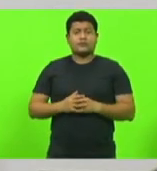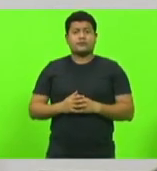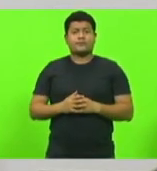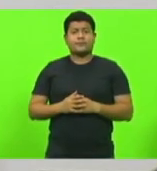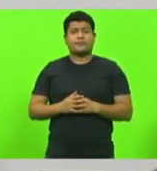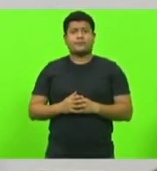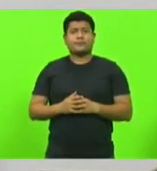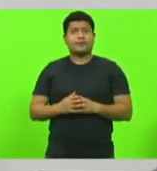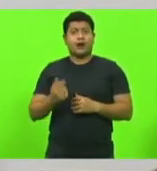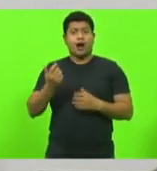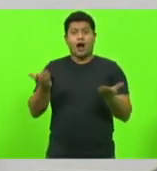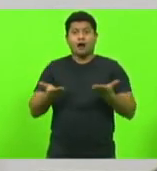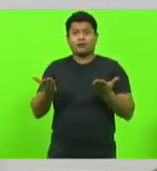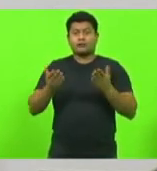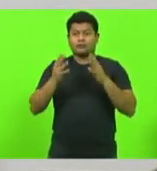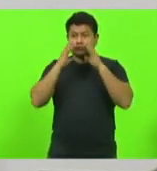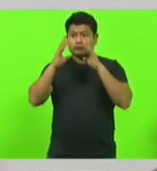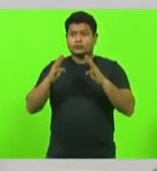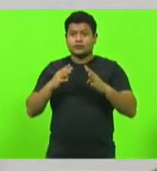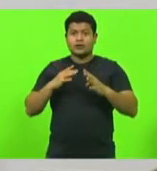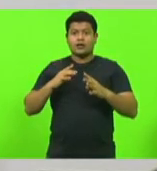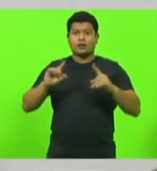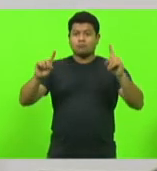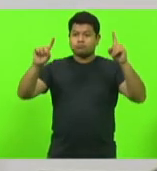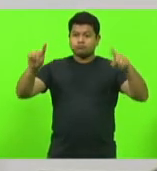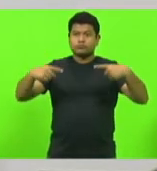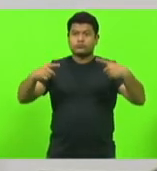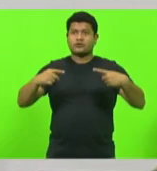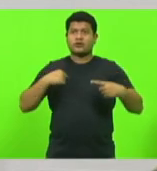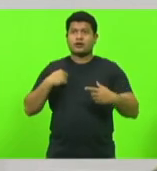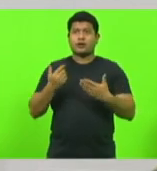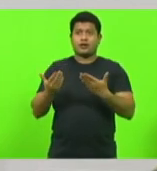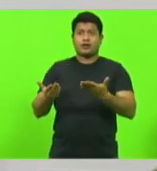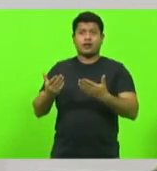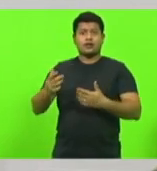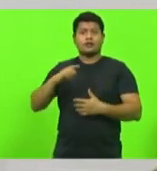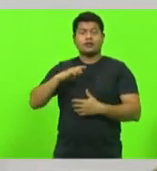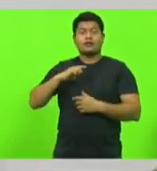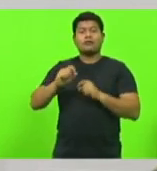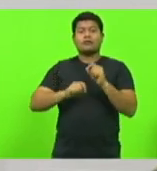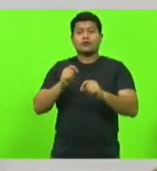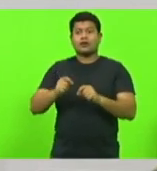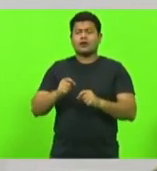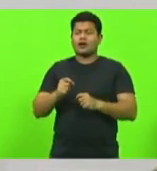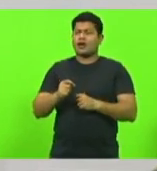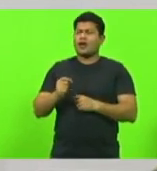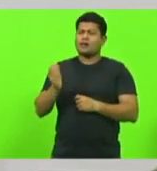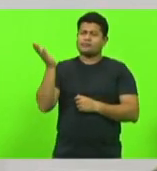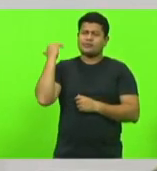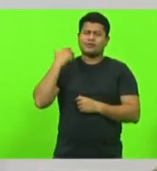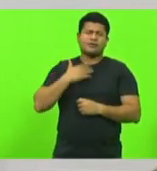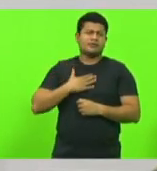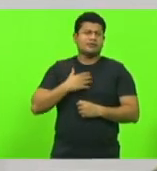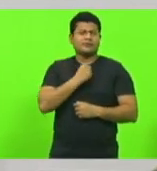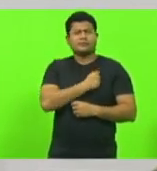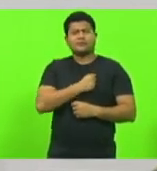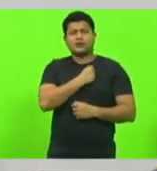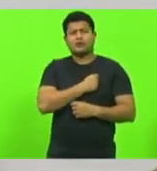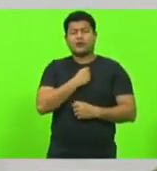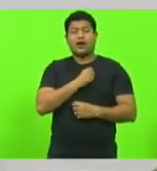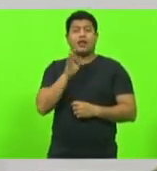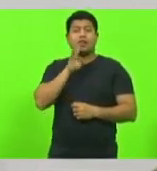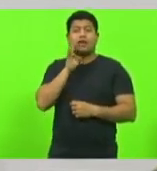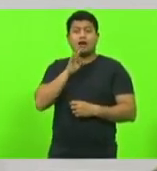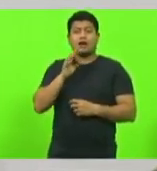escutar num debate que um colega nosso disse que tem saudade da rinha de galo, que como era legal a rinha de galo, que onde já se viu